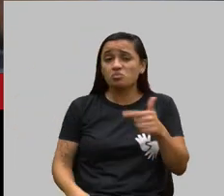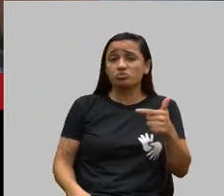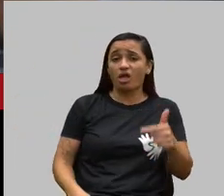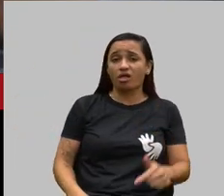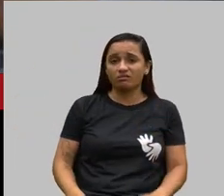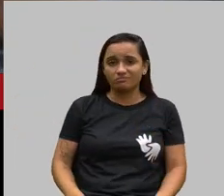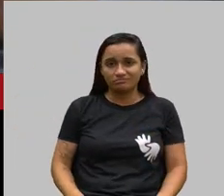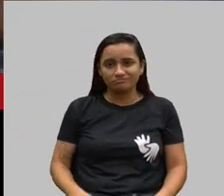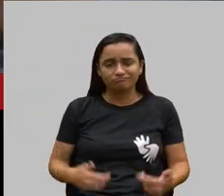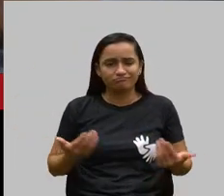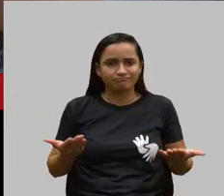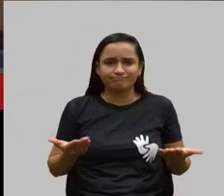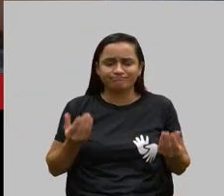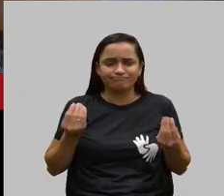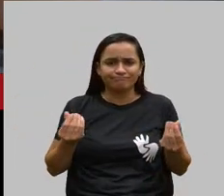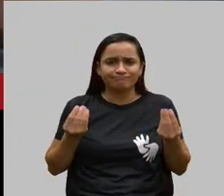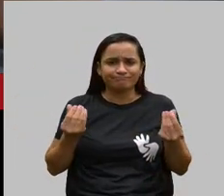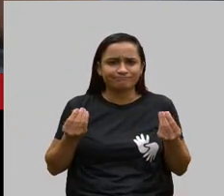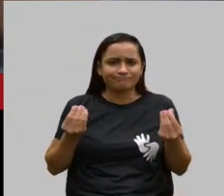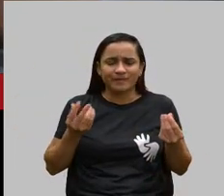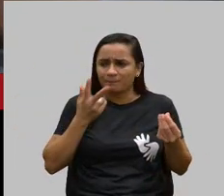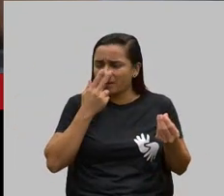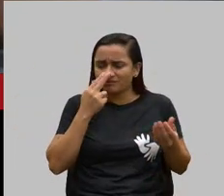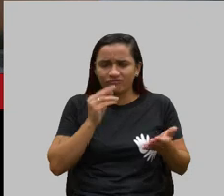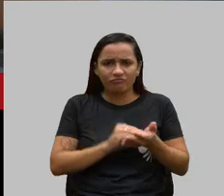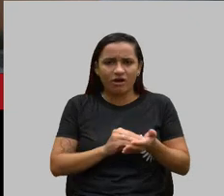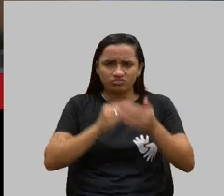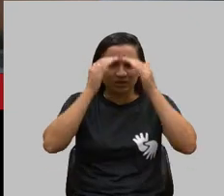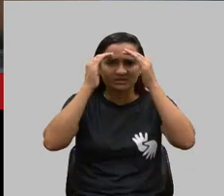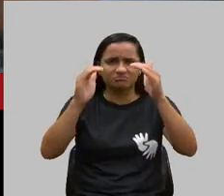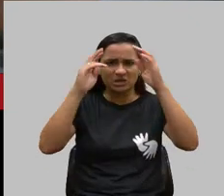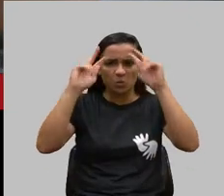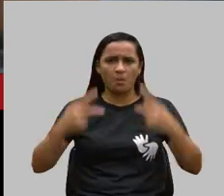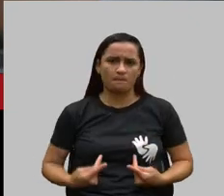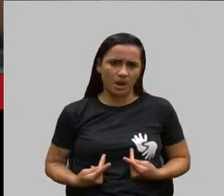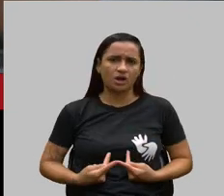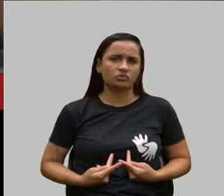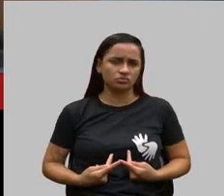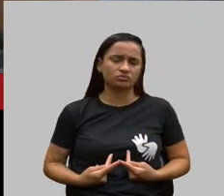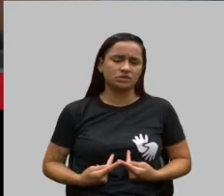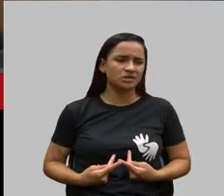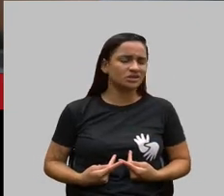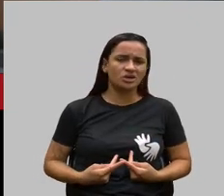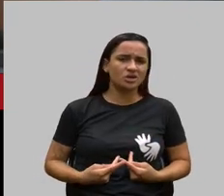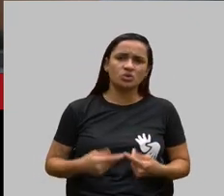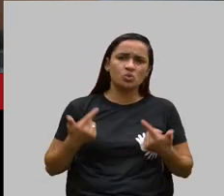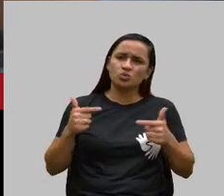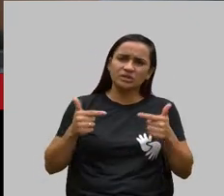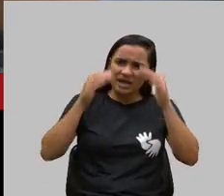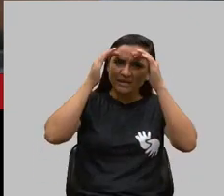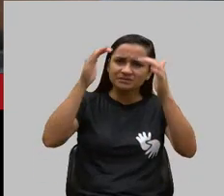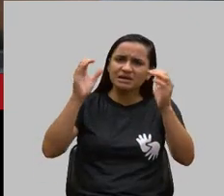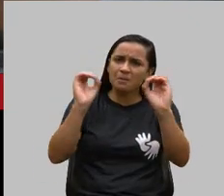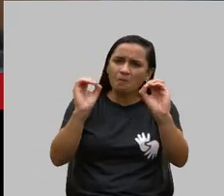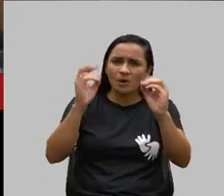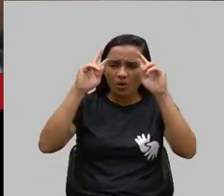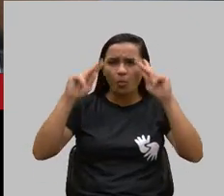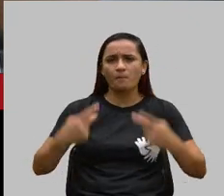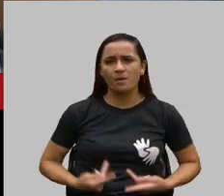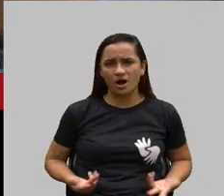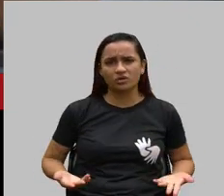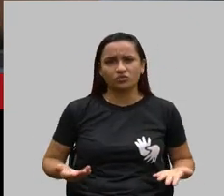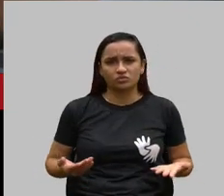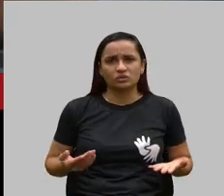Isso é uma desumanidade. é desumano o que se faz. Será que eles não